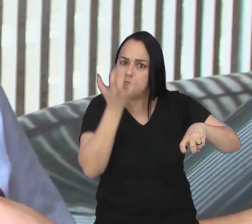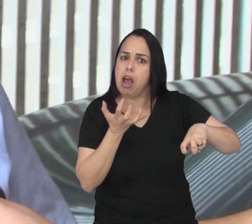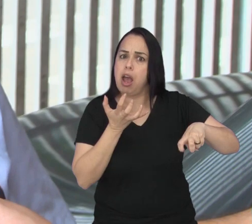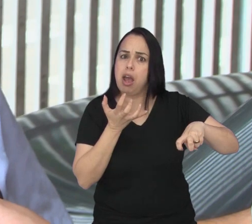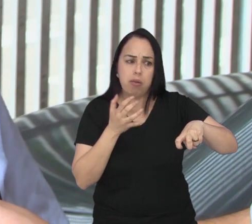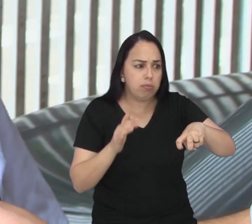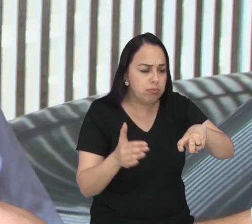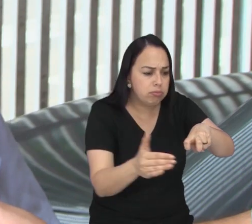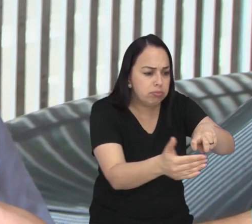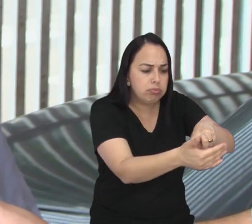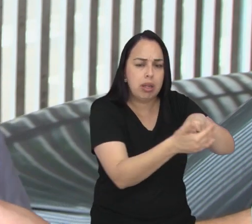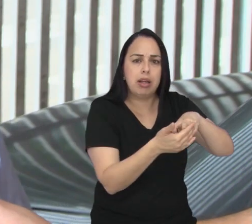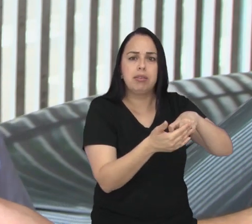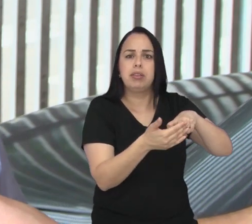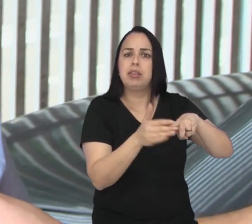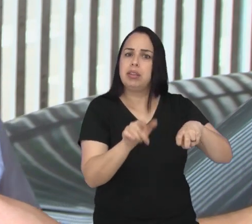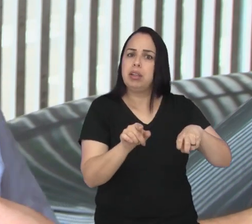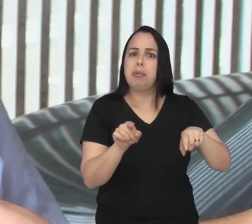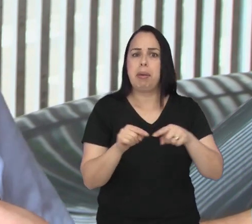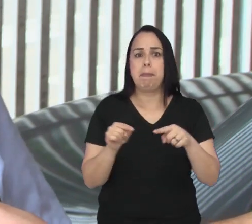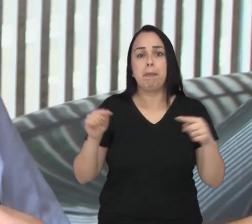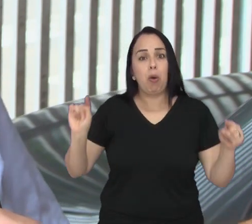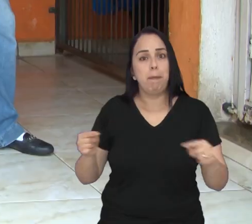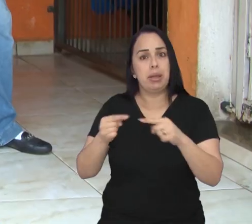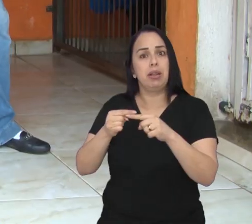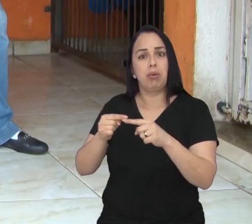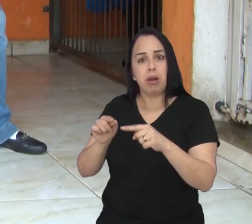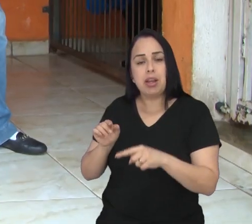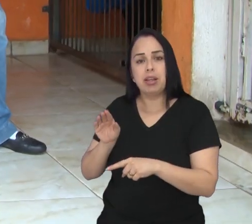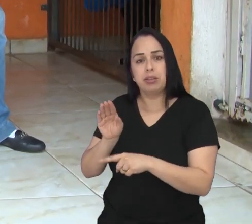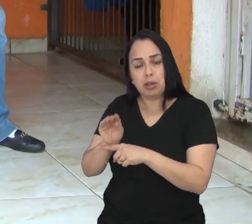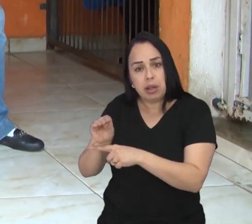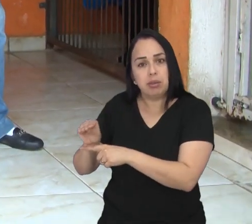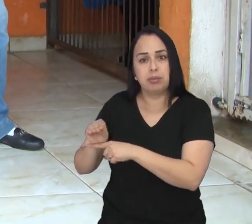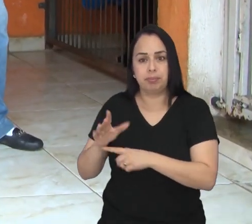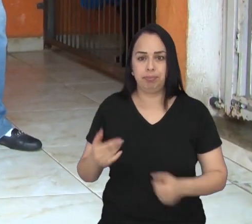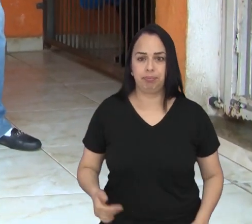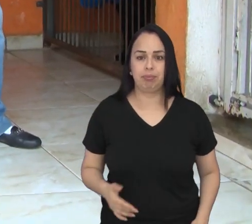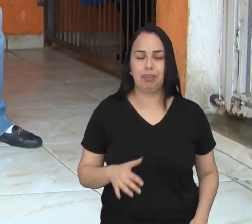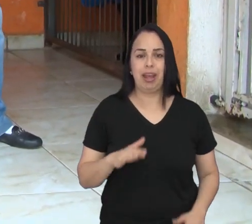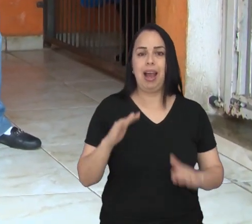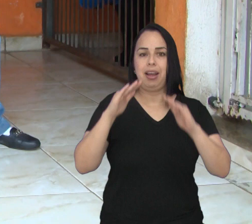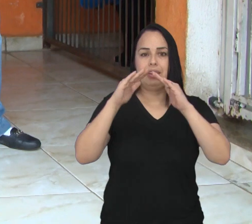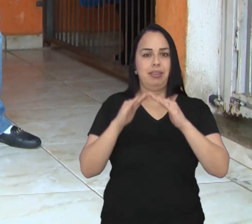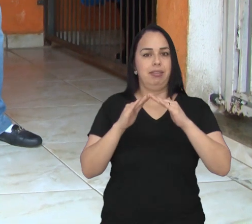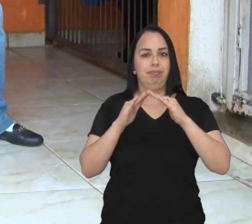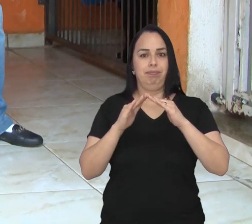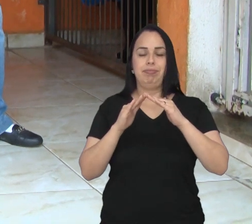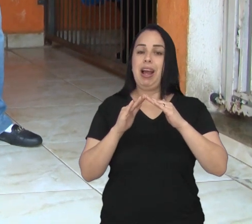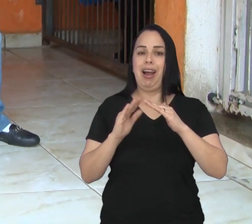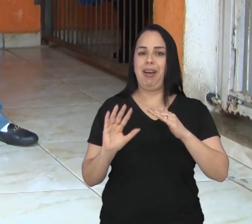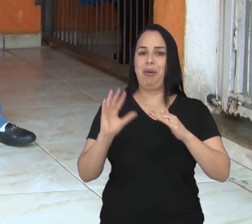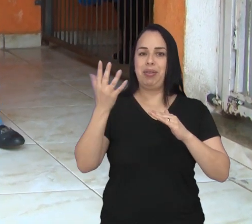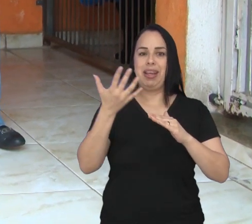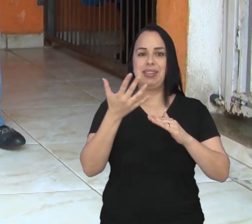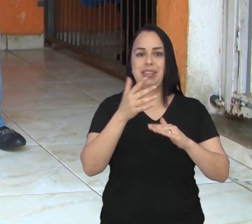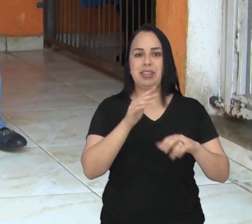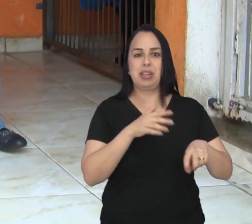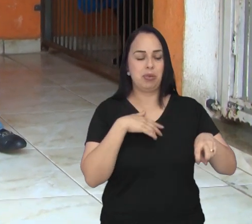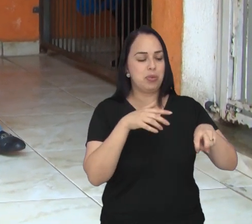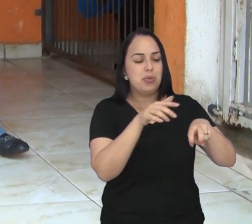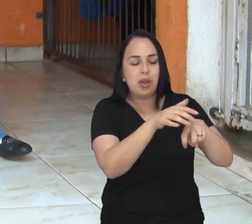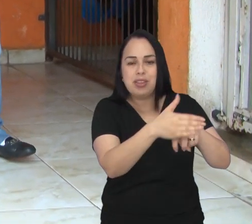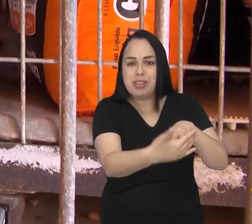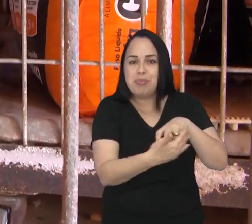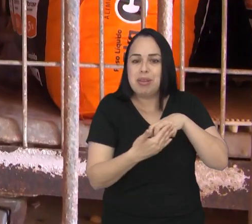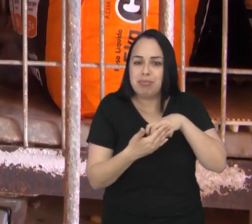sério, porque envolve saúde pública. Com o tempo, a casa da Marilu se tornou um lar provisório para os